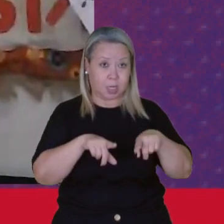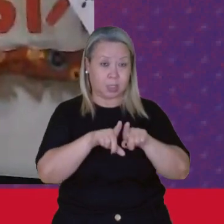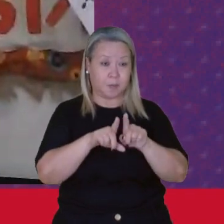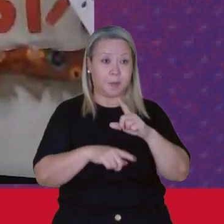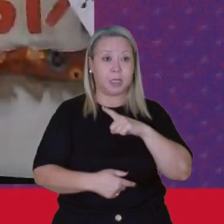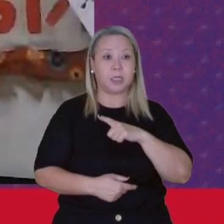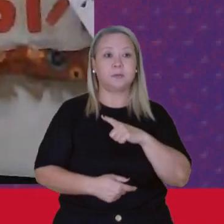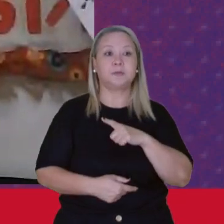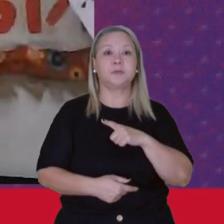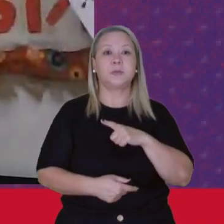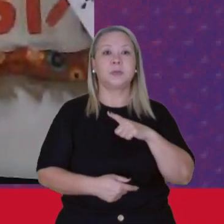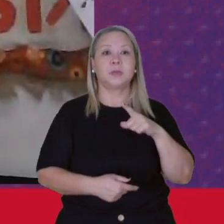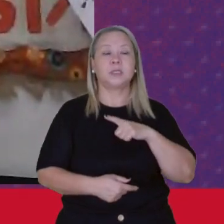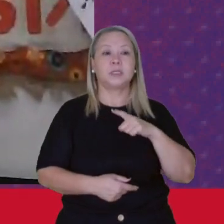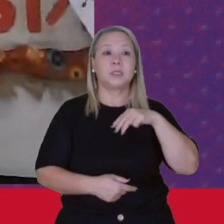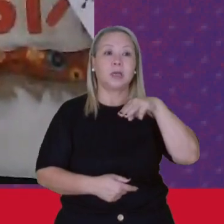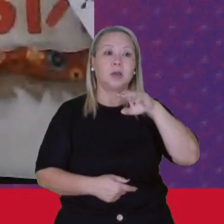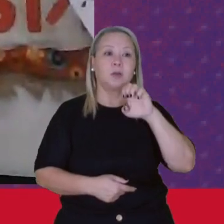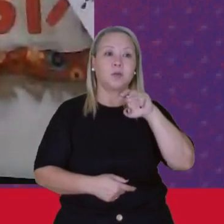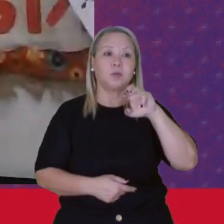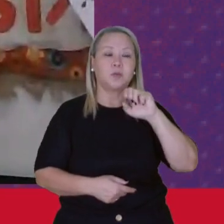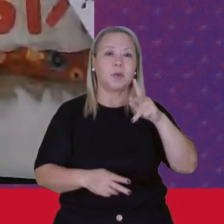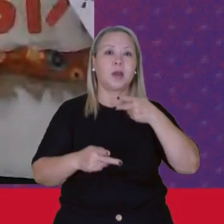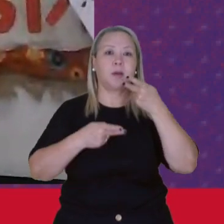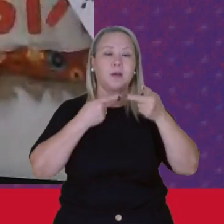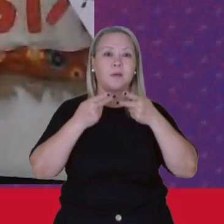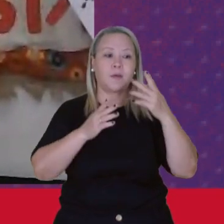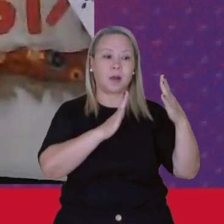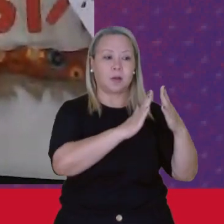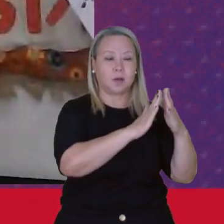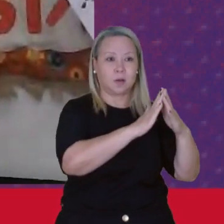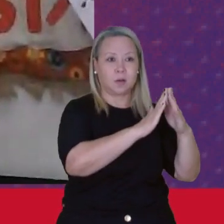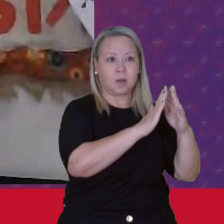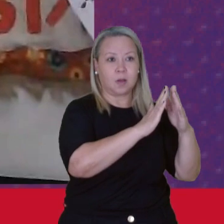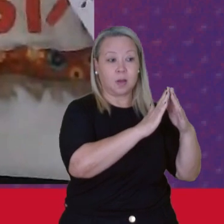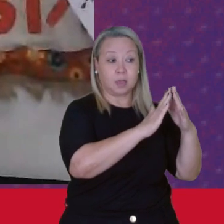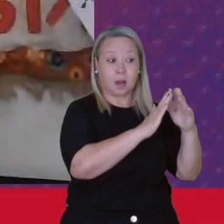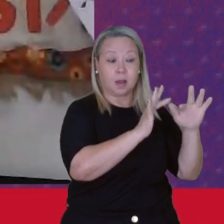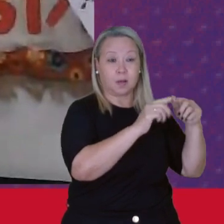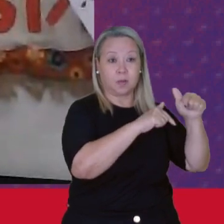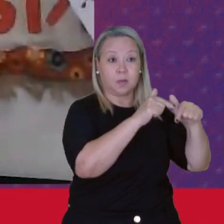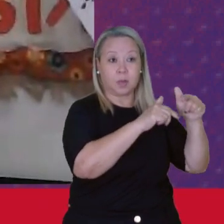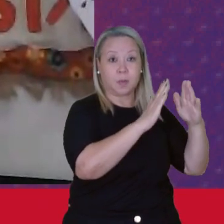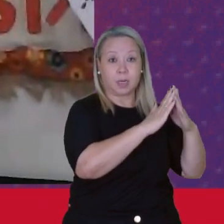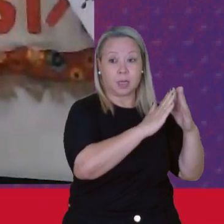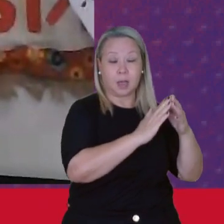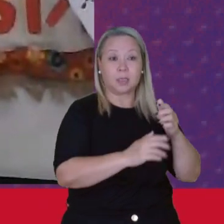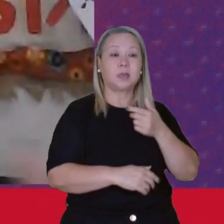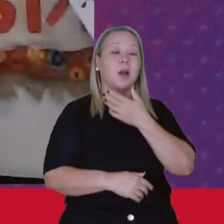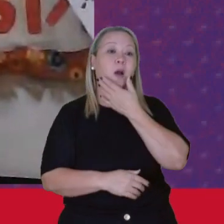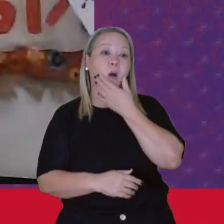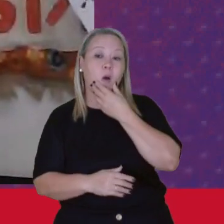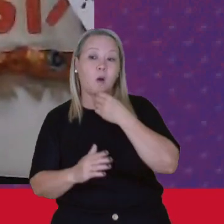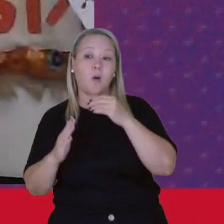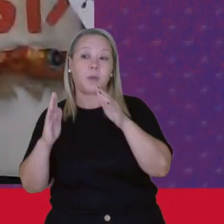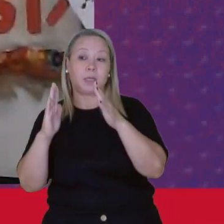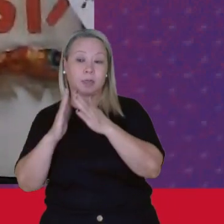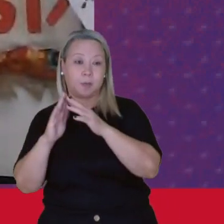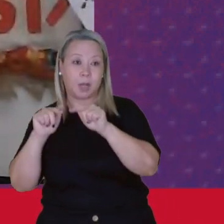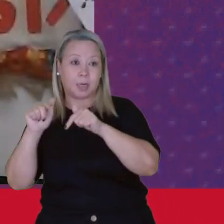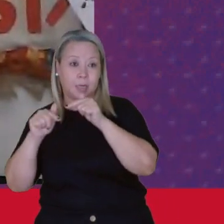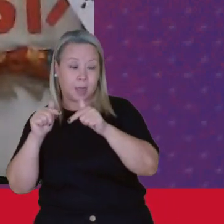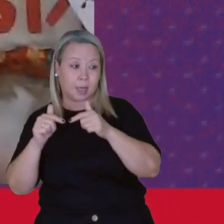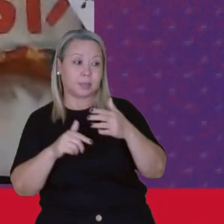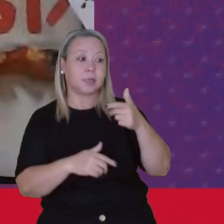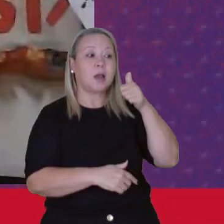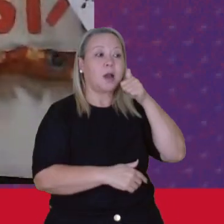Um meme Que é sobre Home office Mulher office Mulher no homem office Tem um escritório